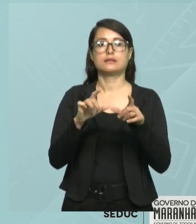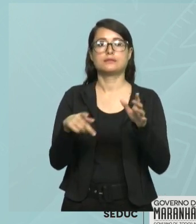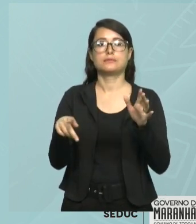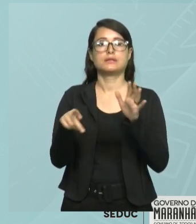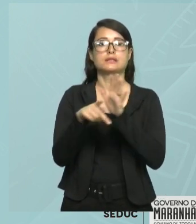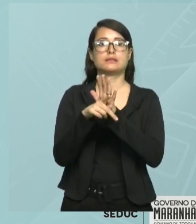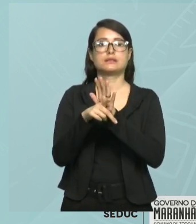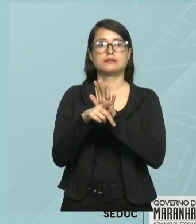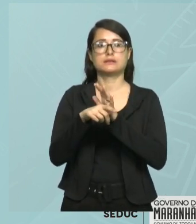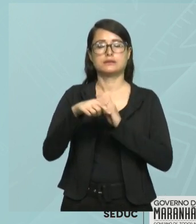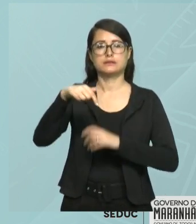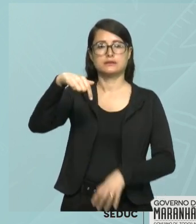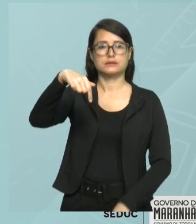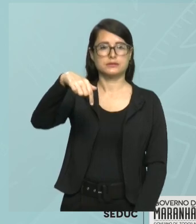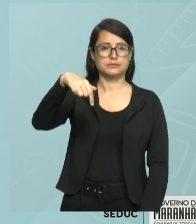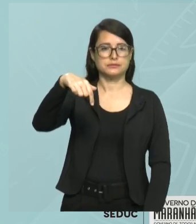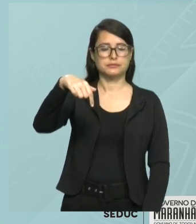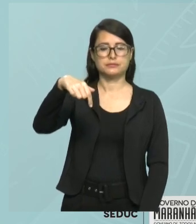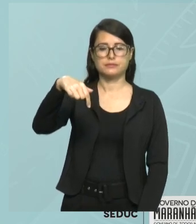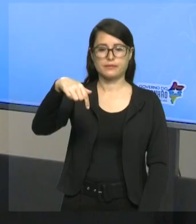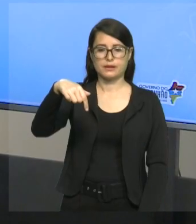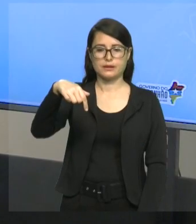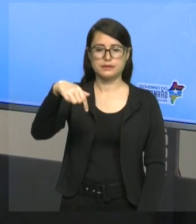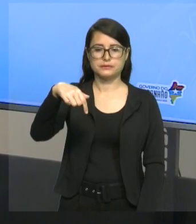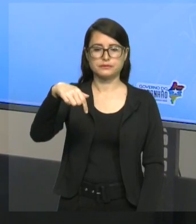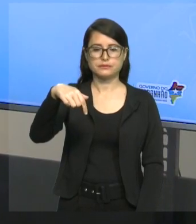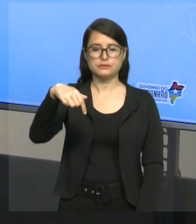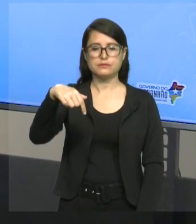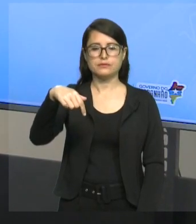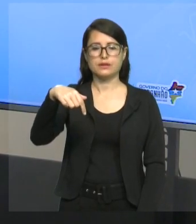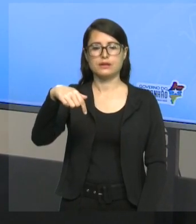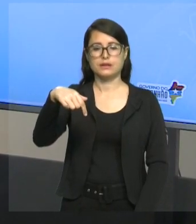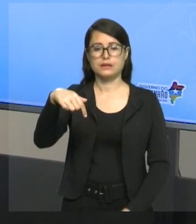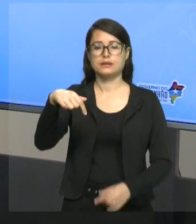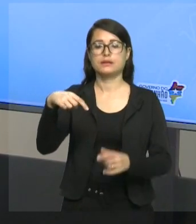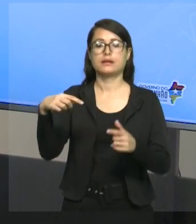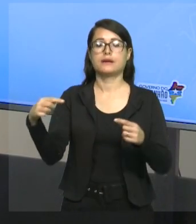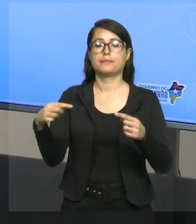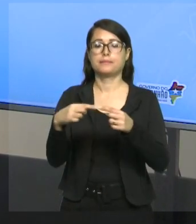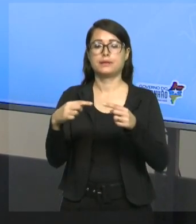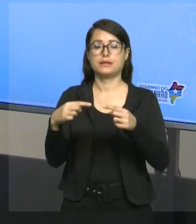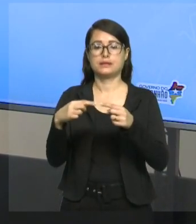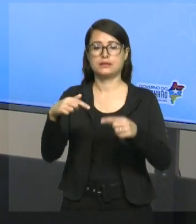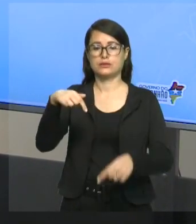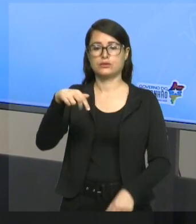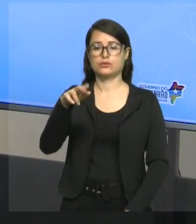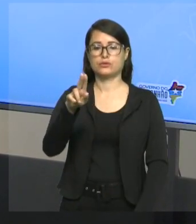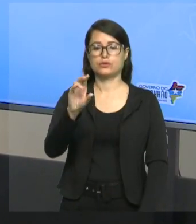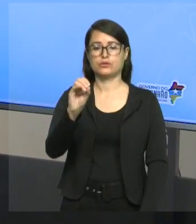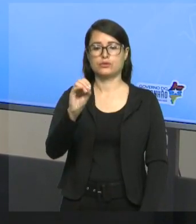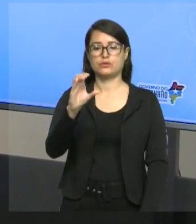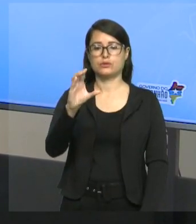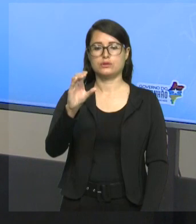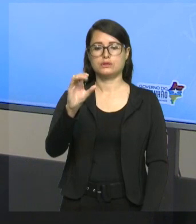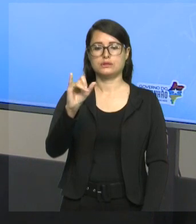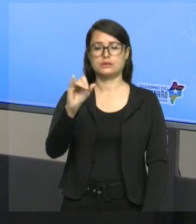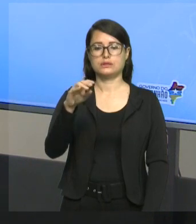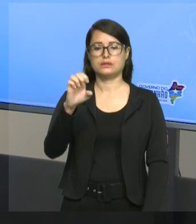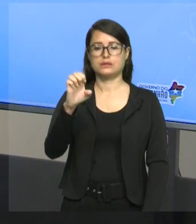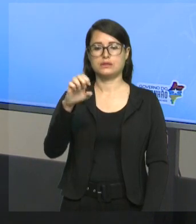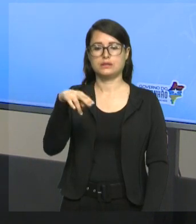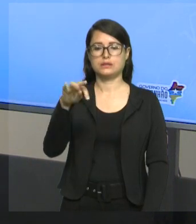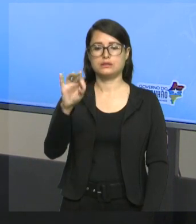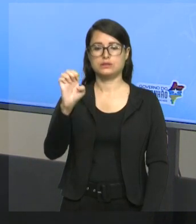quociente, e quociente é divisão. Então, a fração é uma divisão entre dois números inteiros.